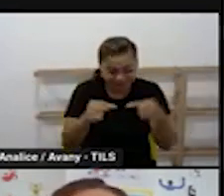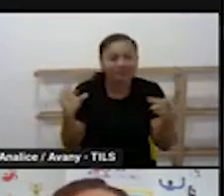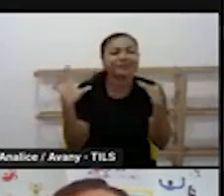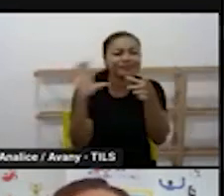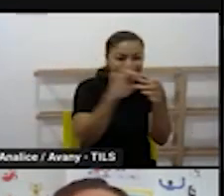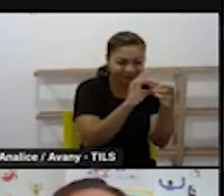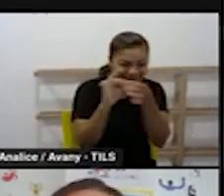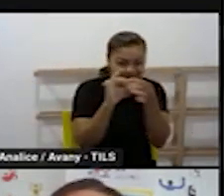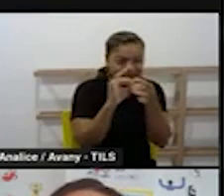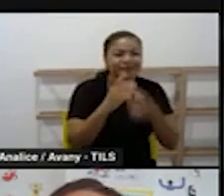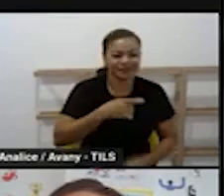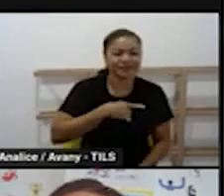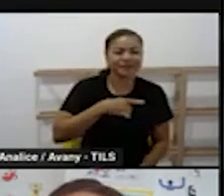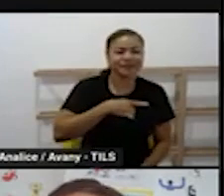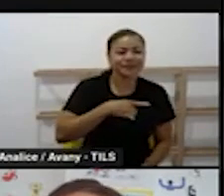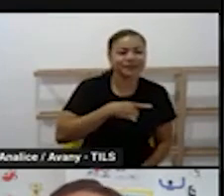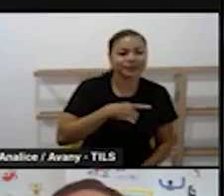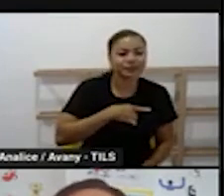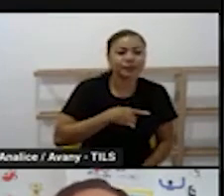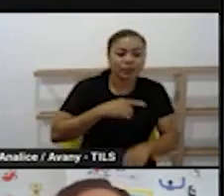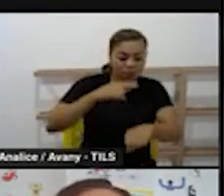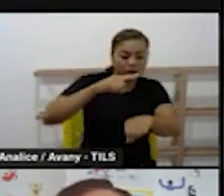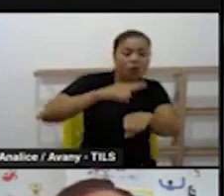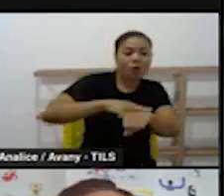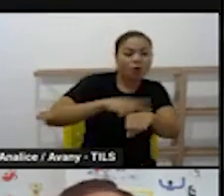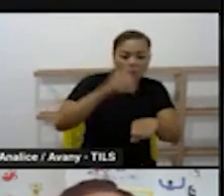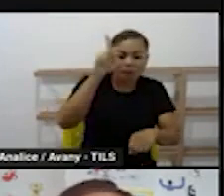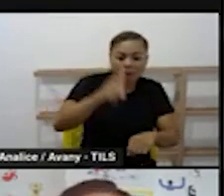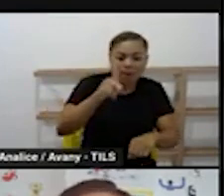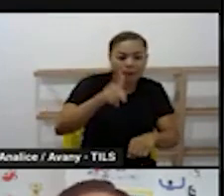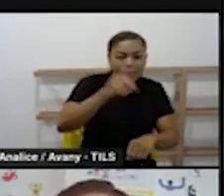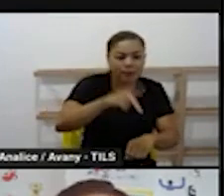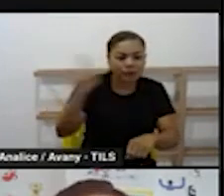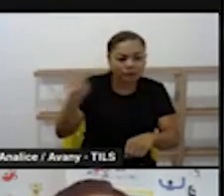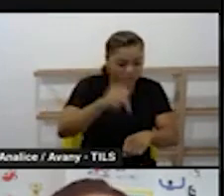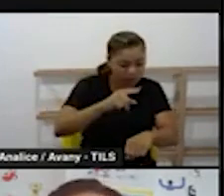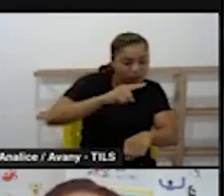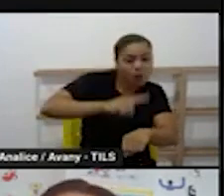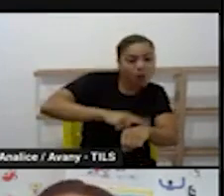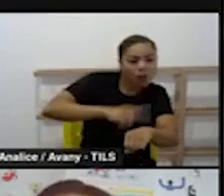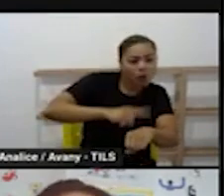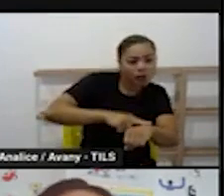uma distribuição de carga horária do professor em que a equipe gestora vai separar.